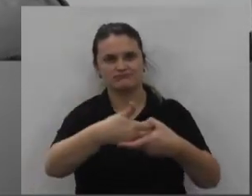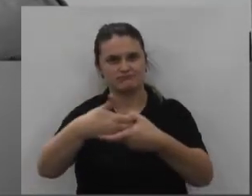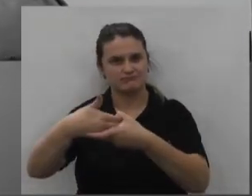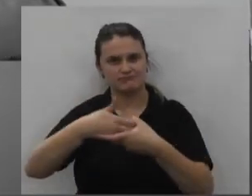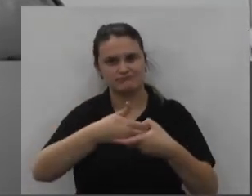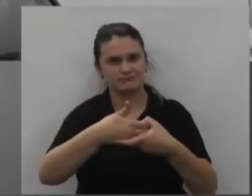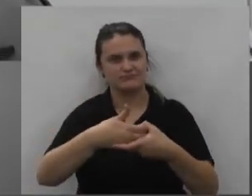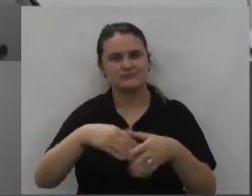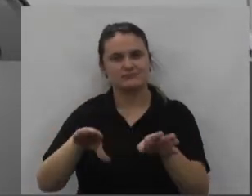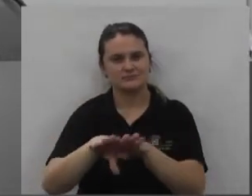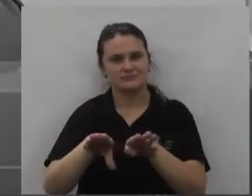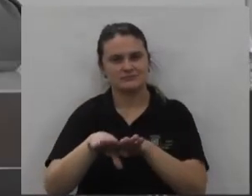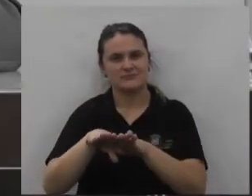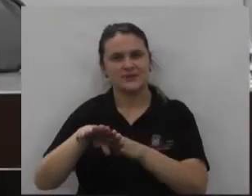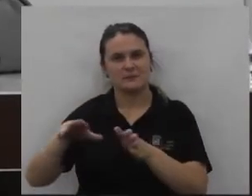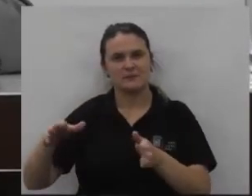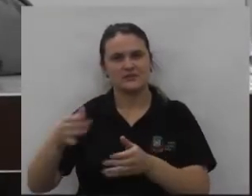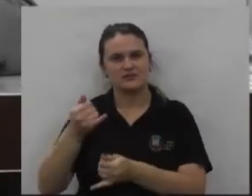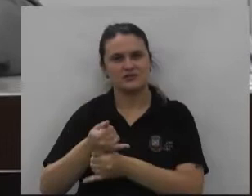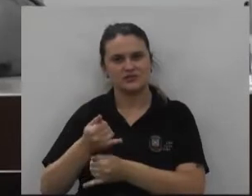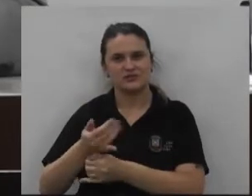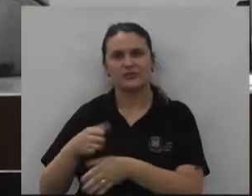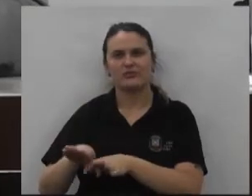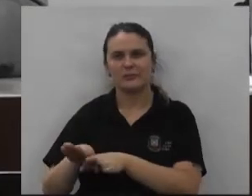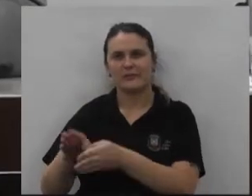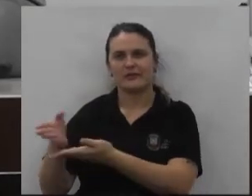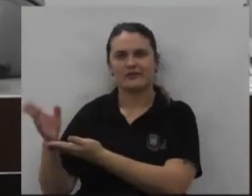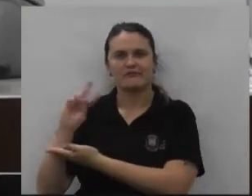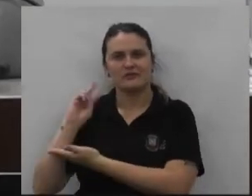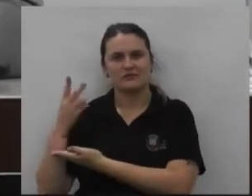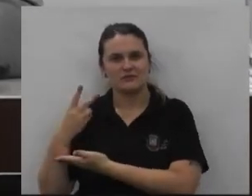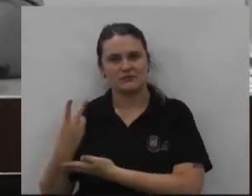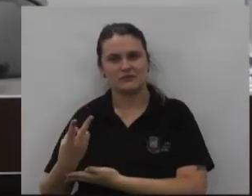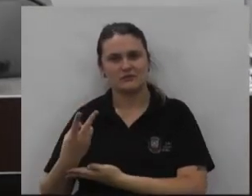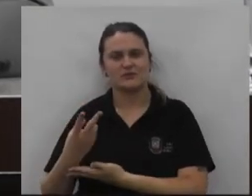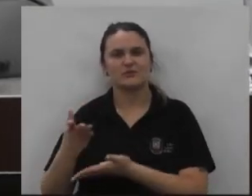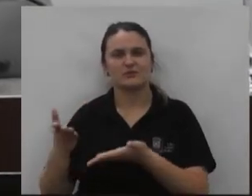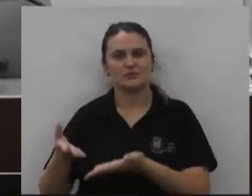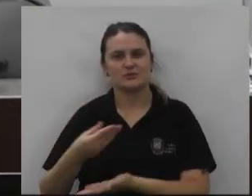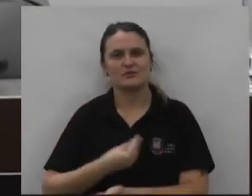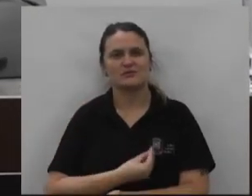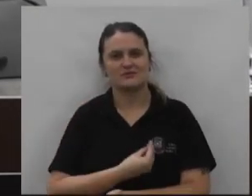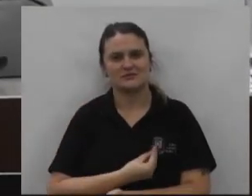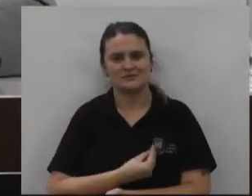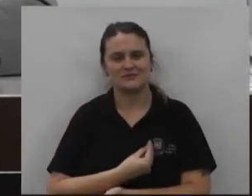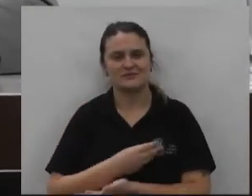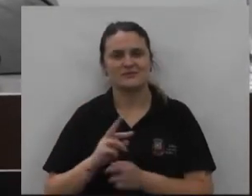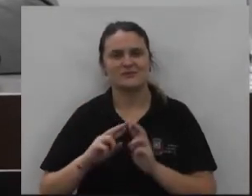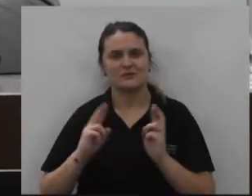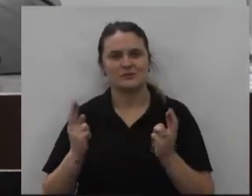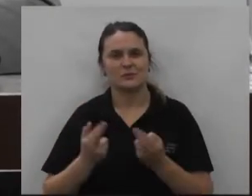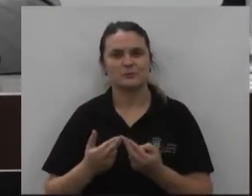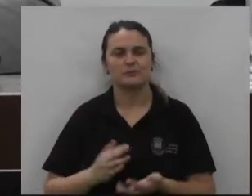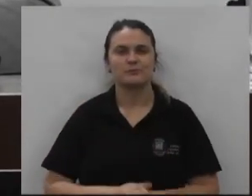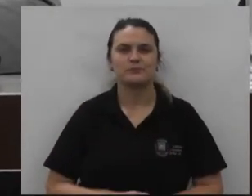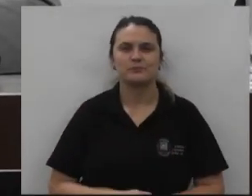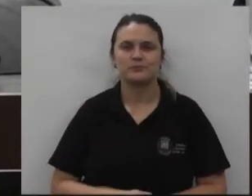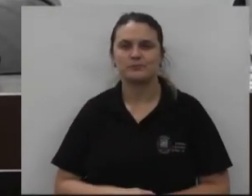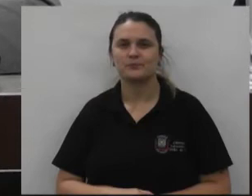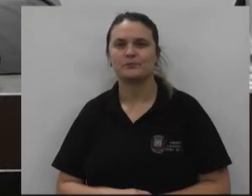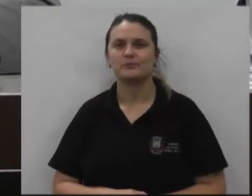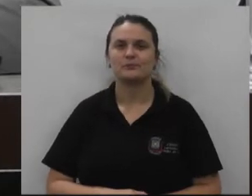presentes cumprimentar também toda a mesa diretora e também nossos vereadores que hoje estão presentes nesta sessão